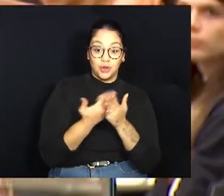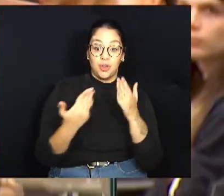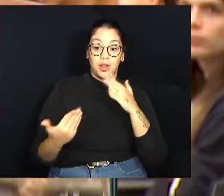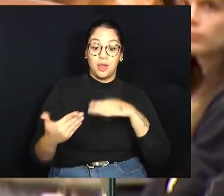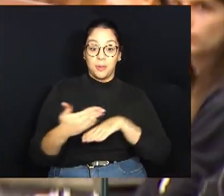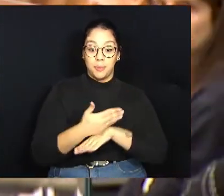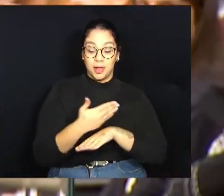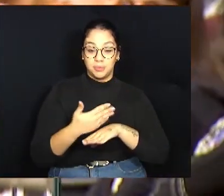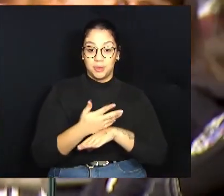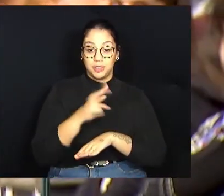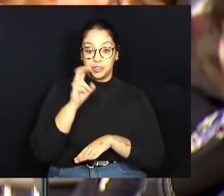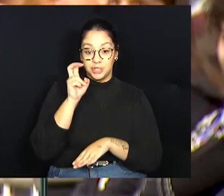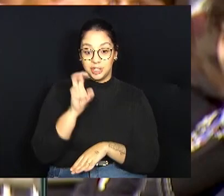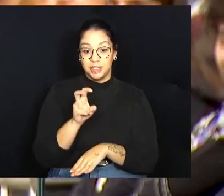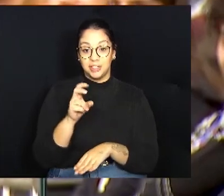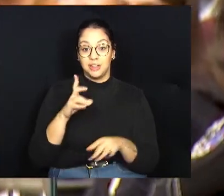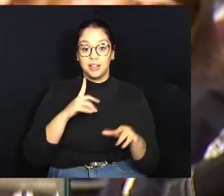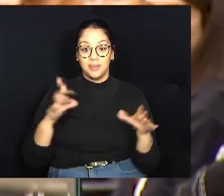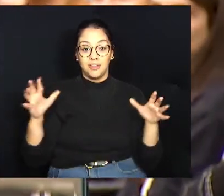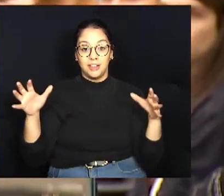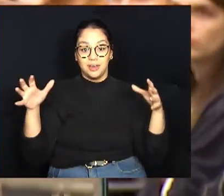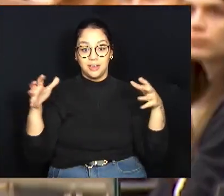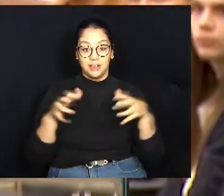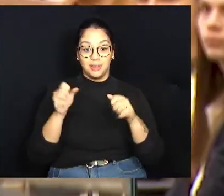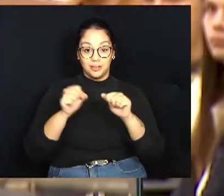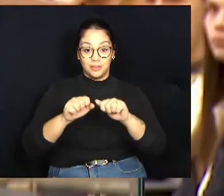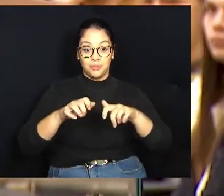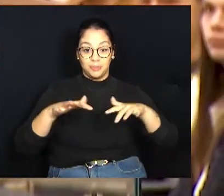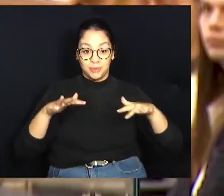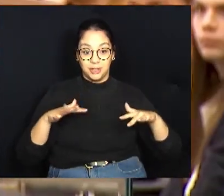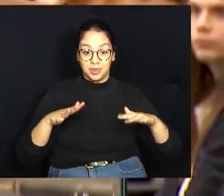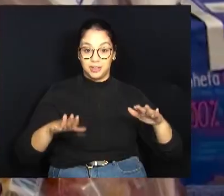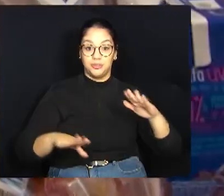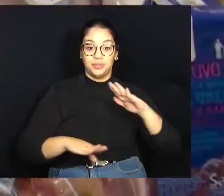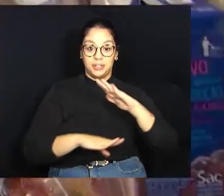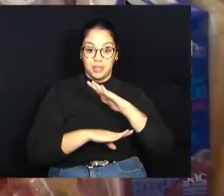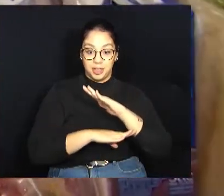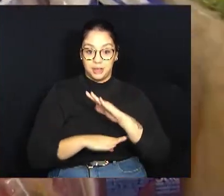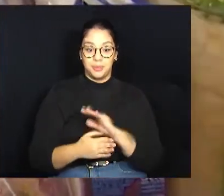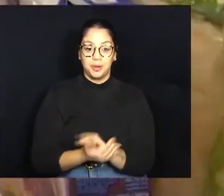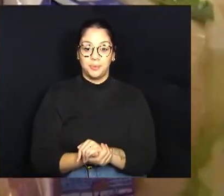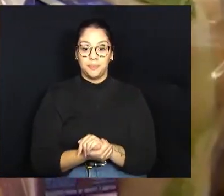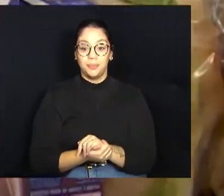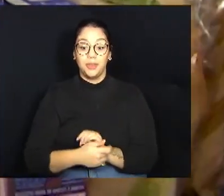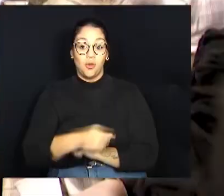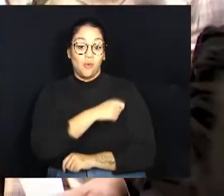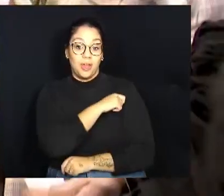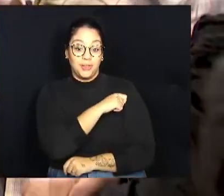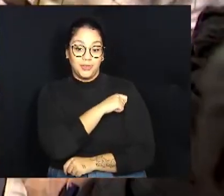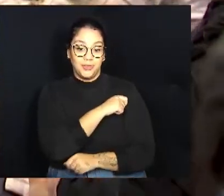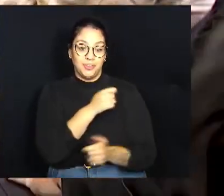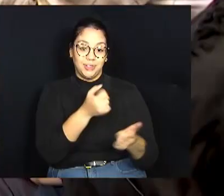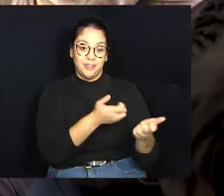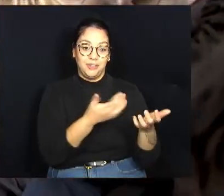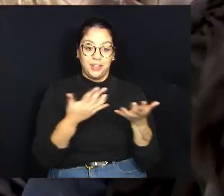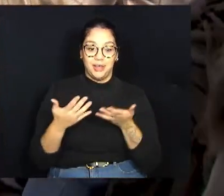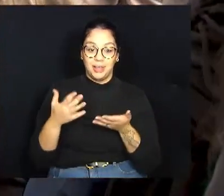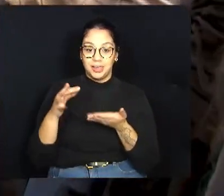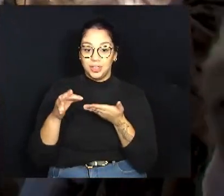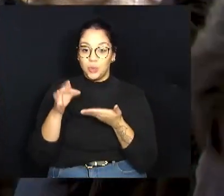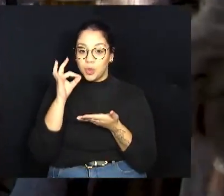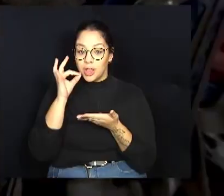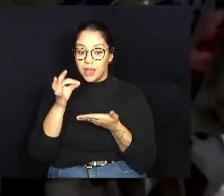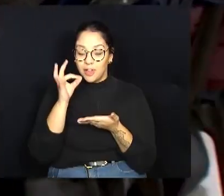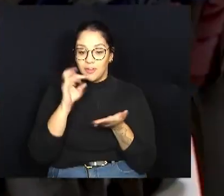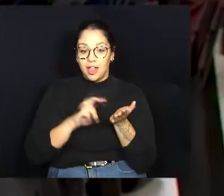da quinta edição se reunirem no Plenário da Câmara Municipal. Os alunos foram recebidos com um café da manhã